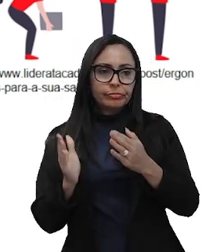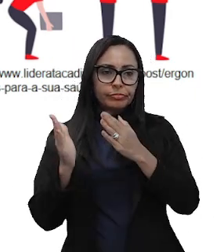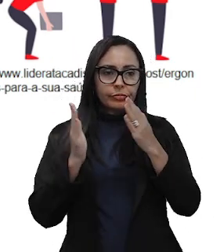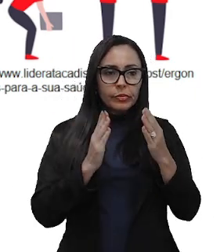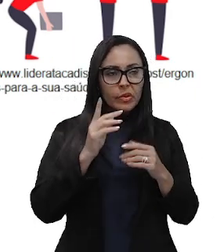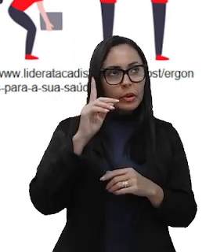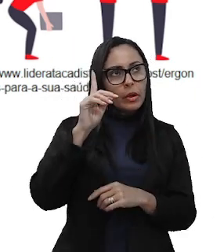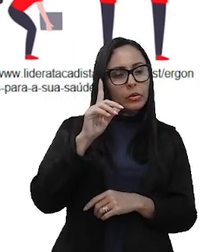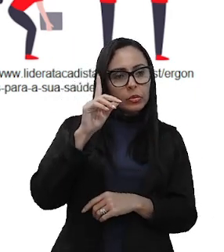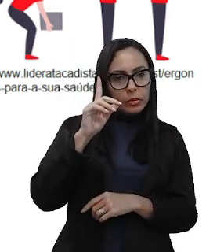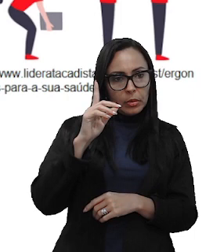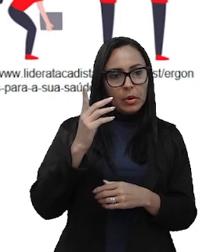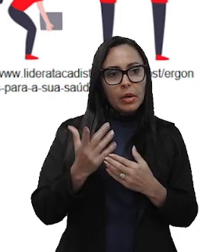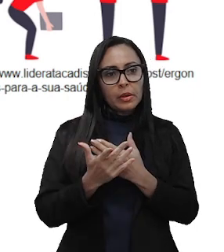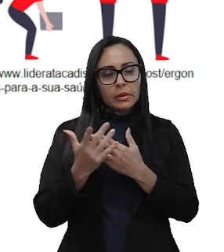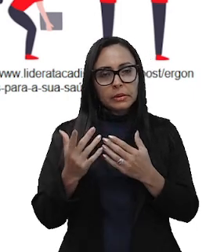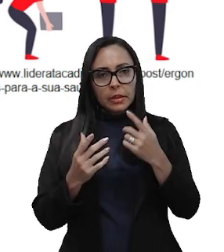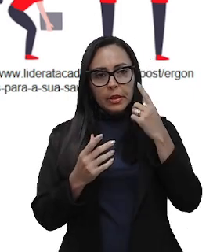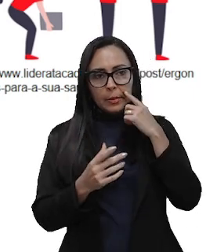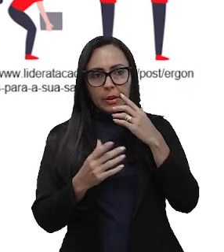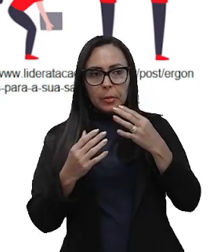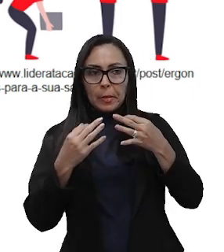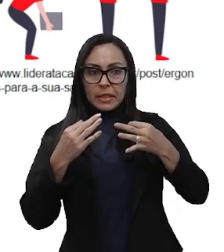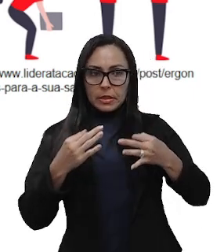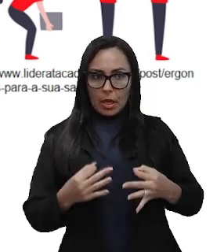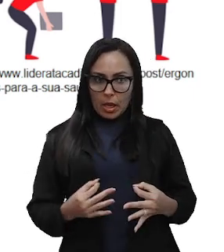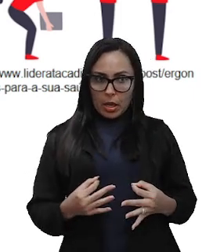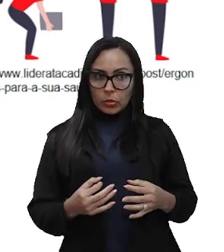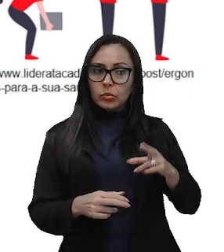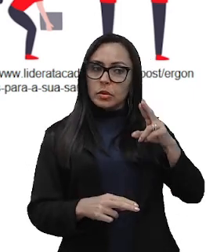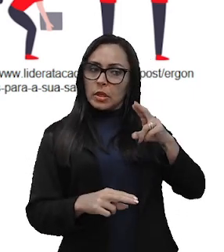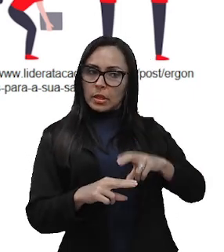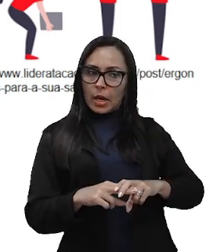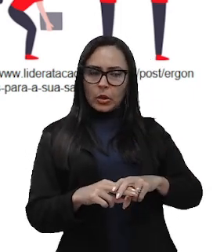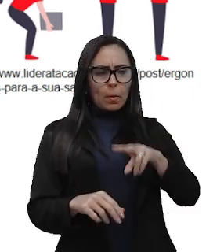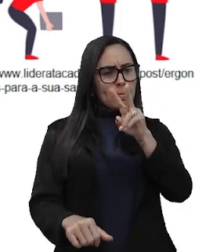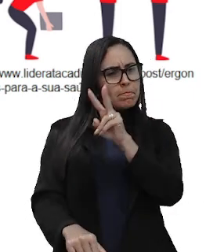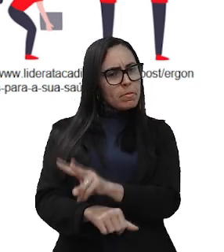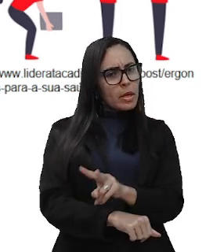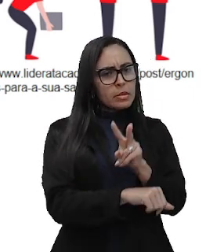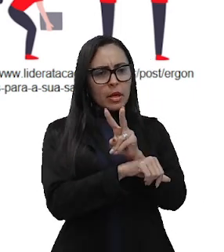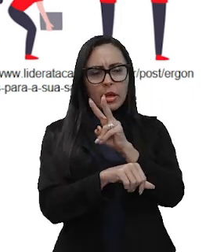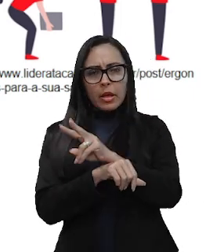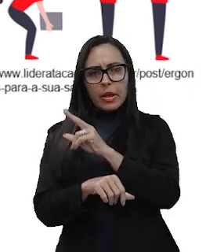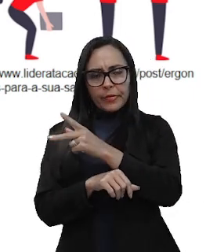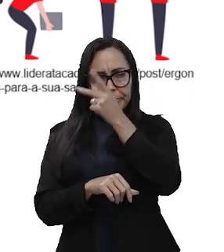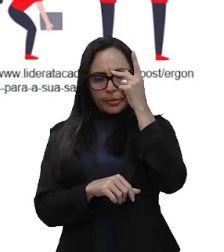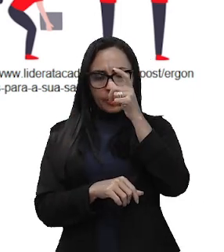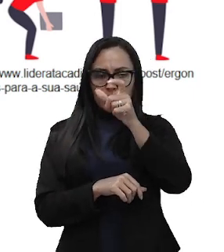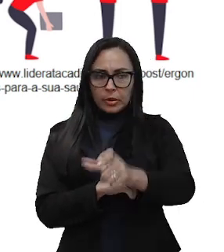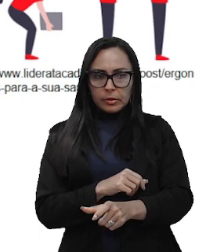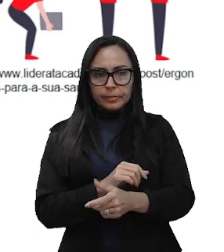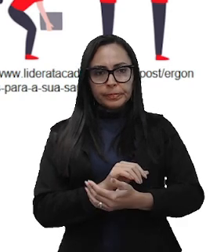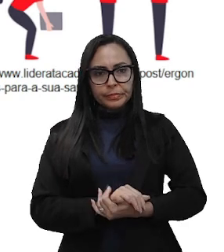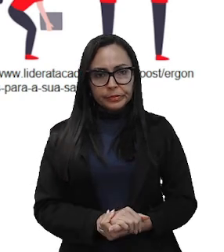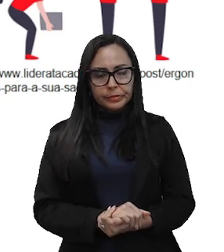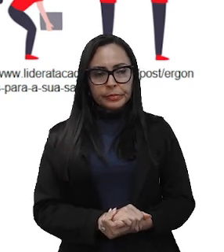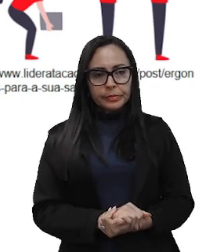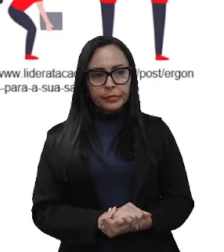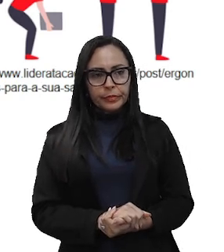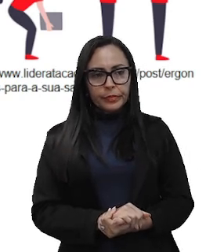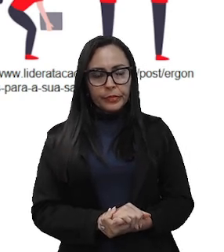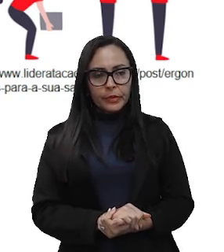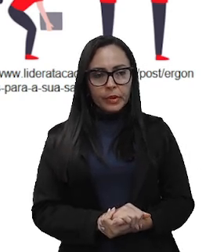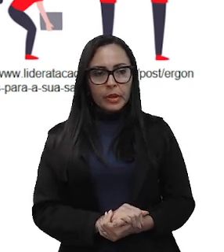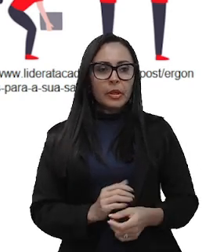um posicionamento que é mais adequado para preservar esse trabalhador dessas lesões, certo? Então,